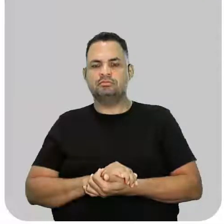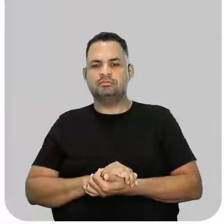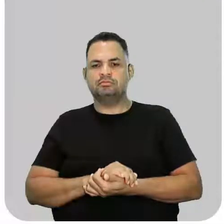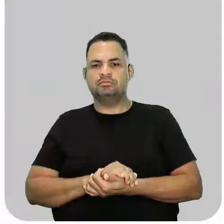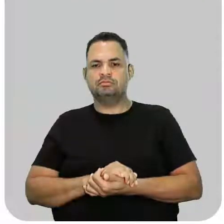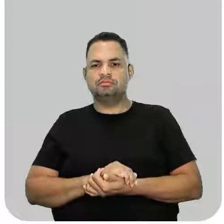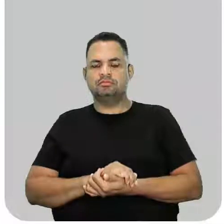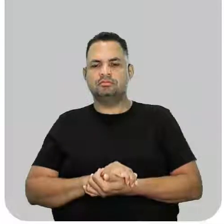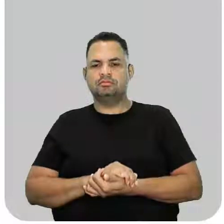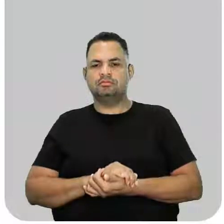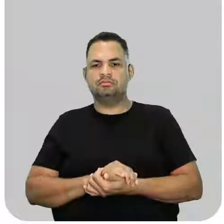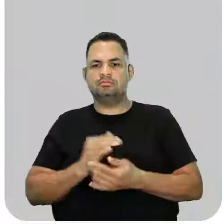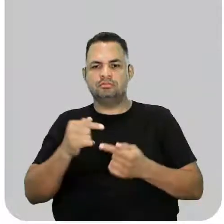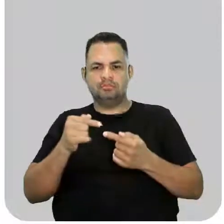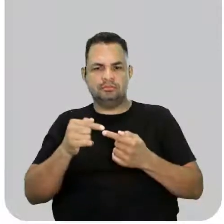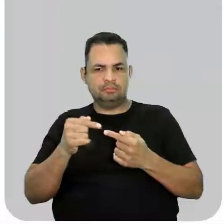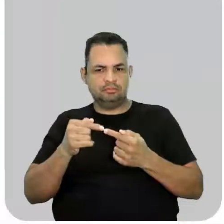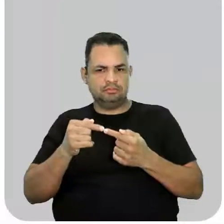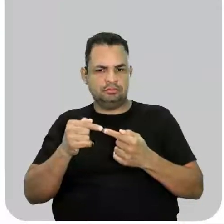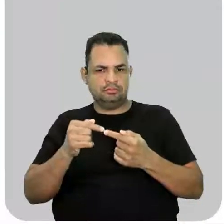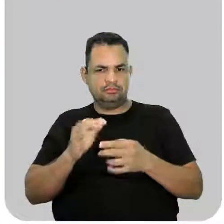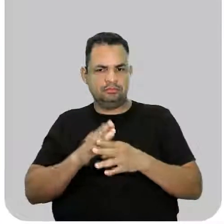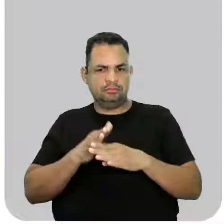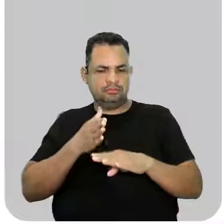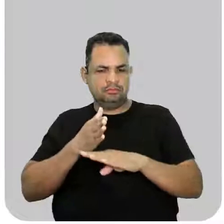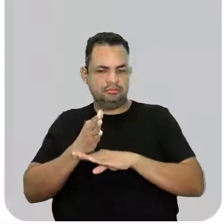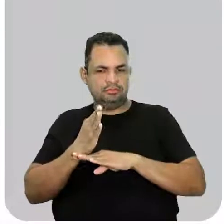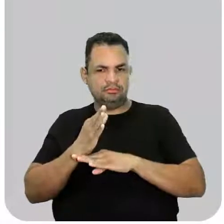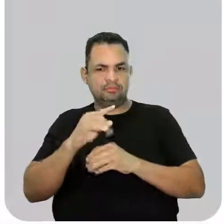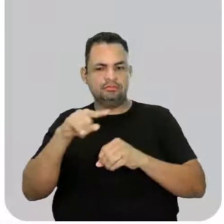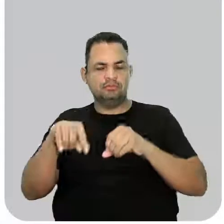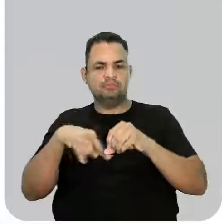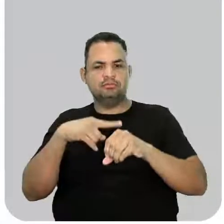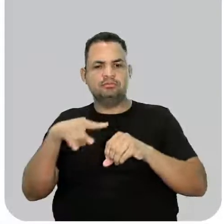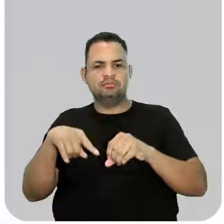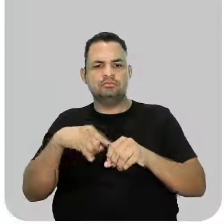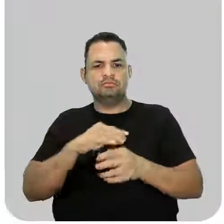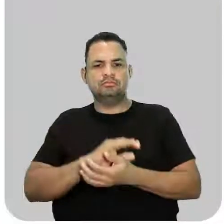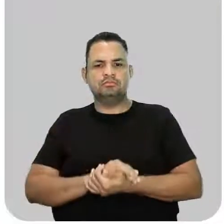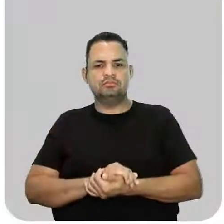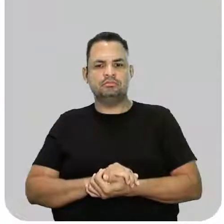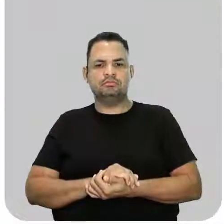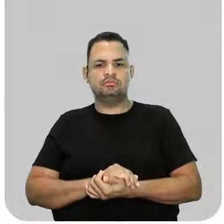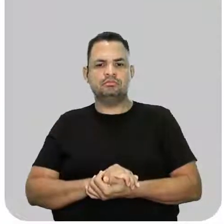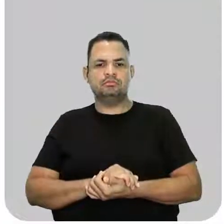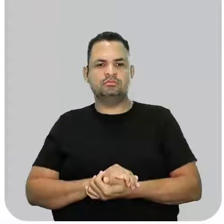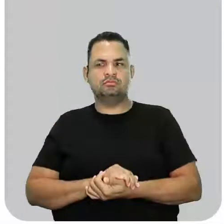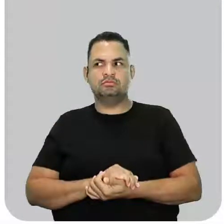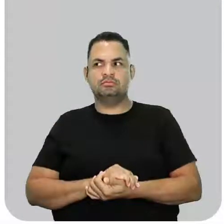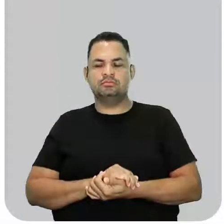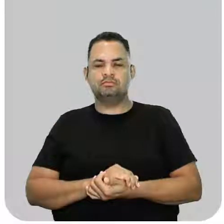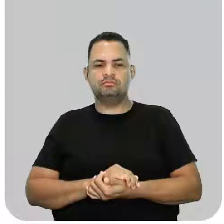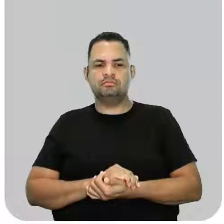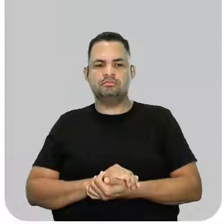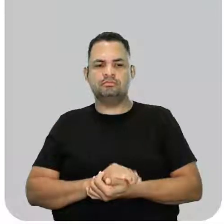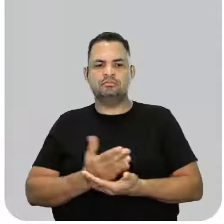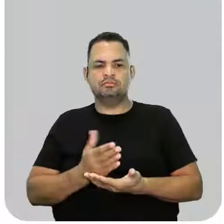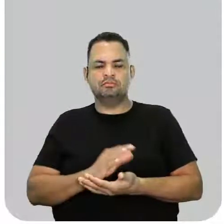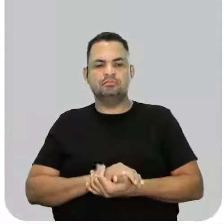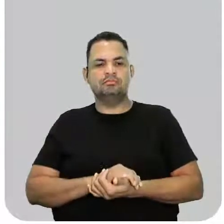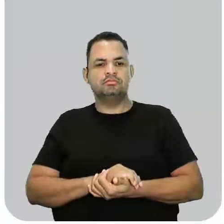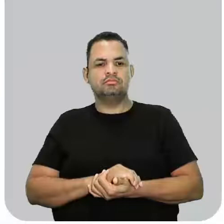terminal, ele está aqui, ligado diretamente ao meu anel. Então o 4 também está fora. Sobre quem?